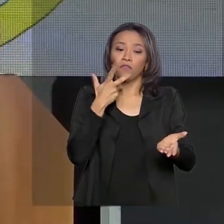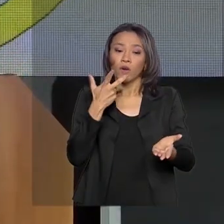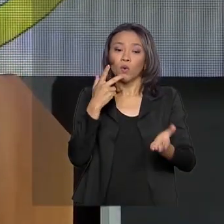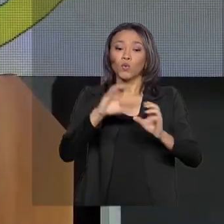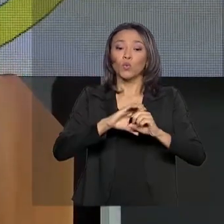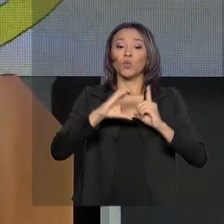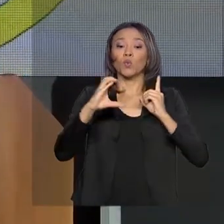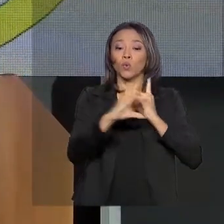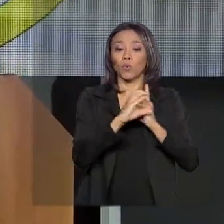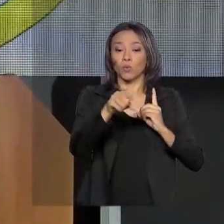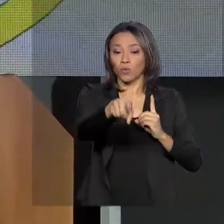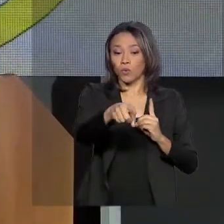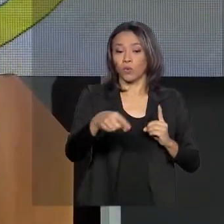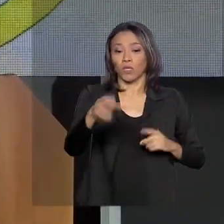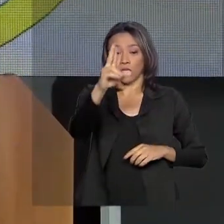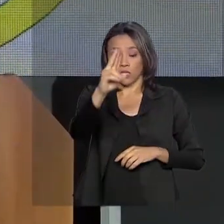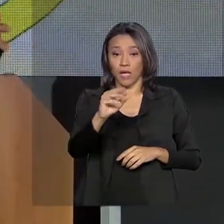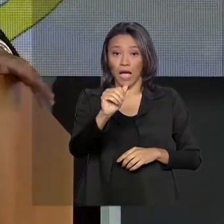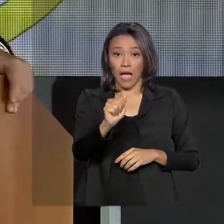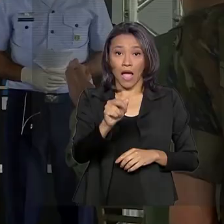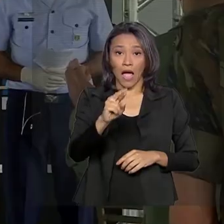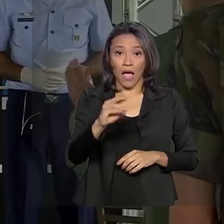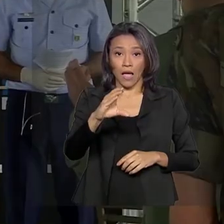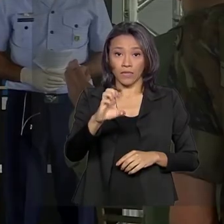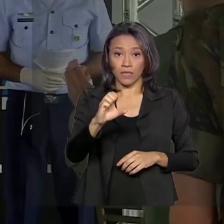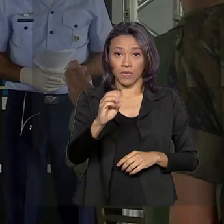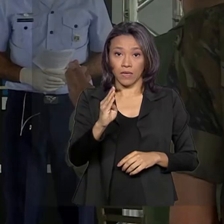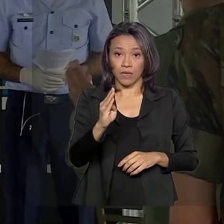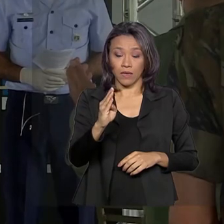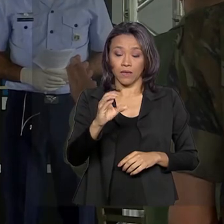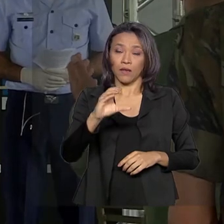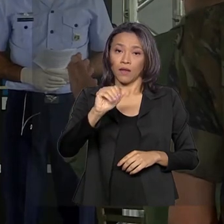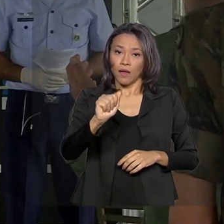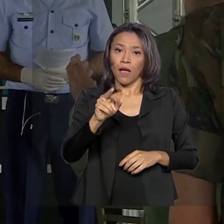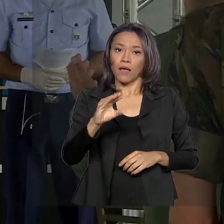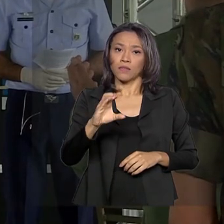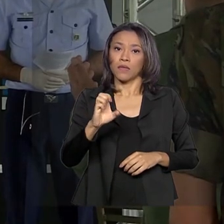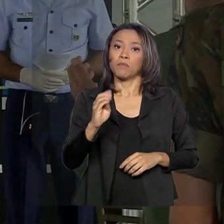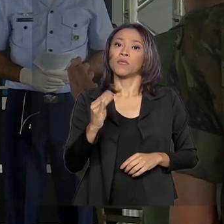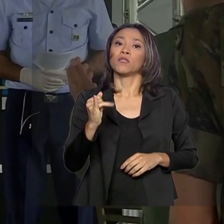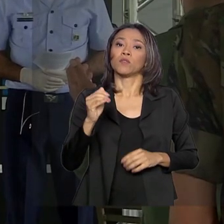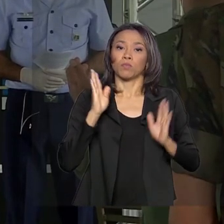com a participação do arcebispo militar do Brasil, Dom Fernando Guimarães.